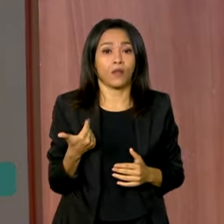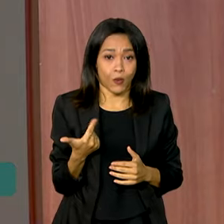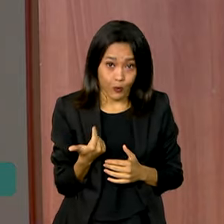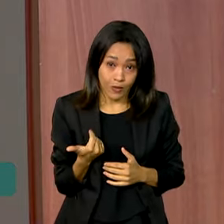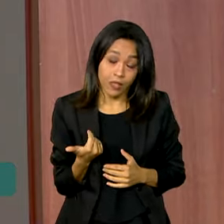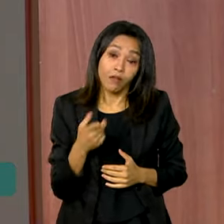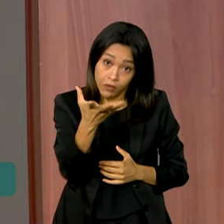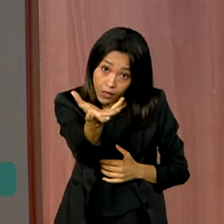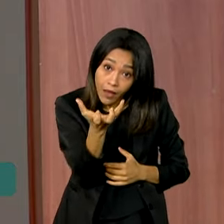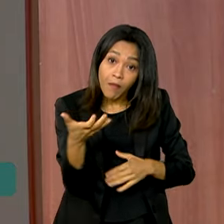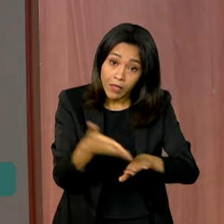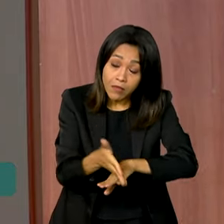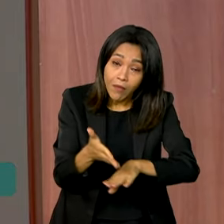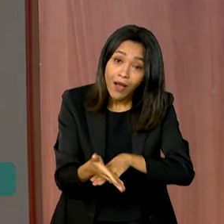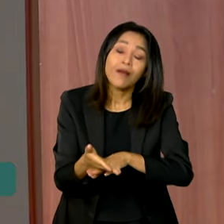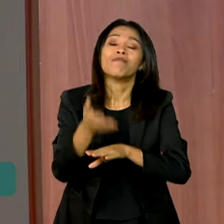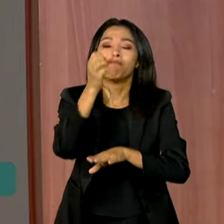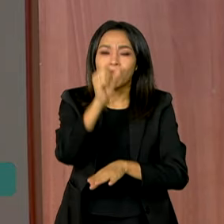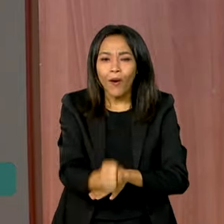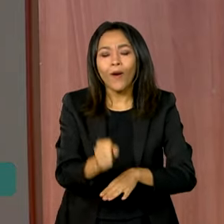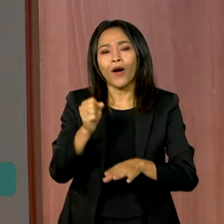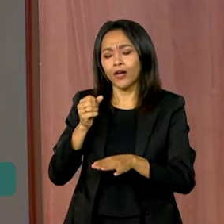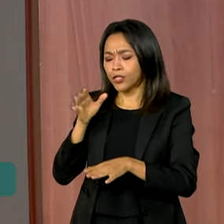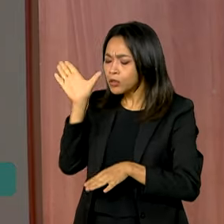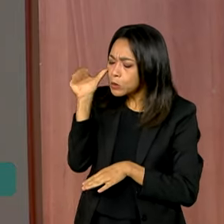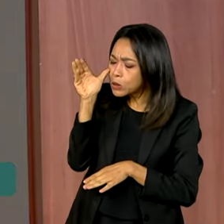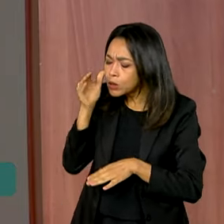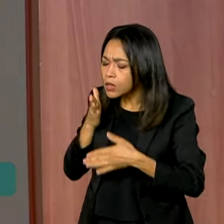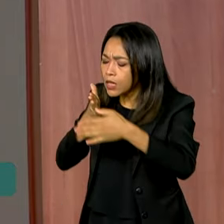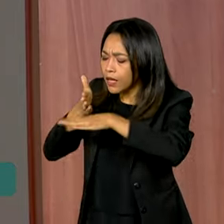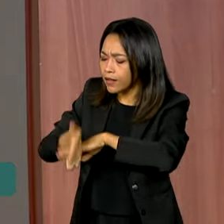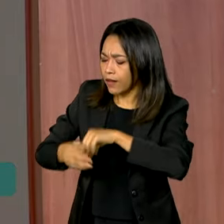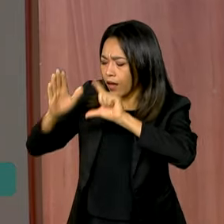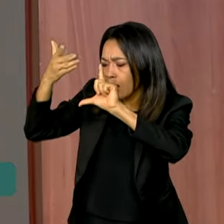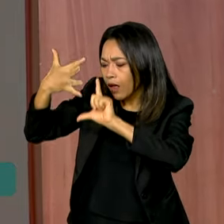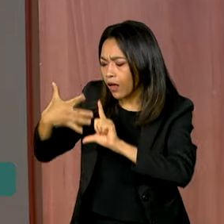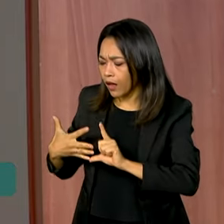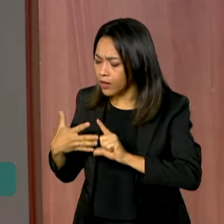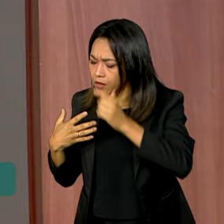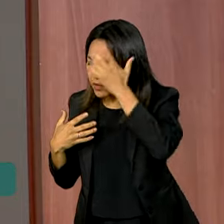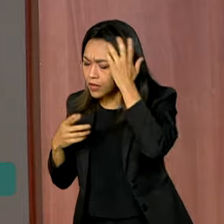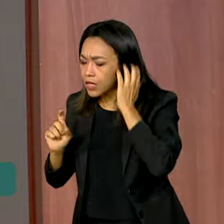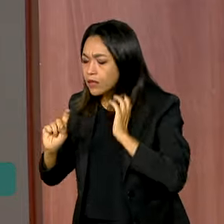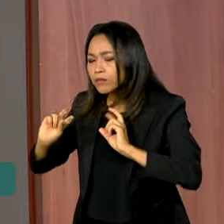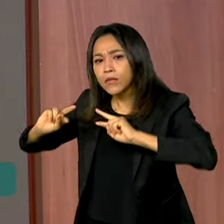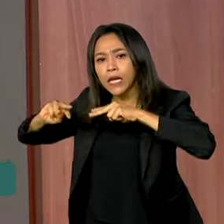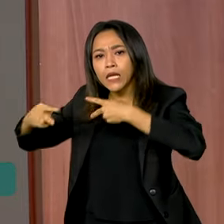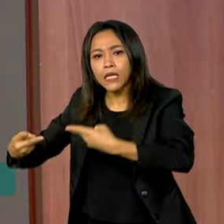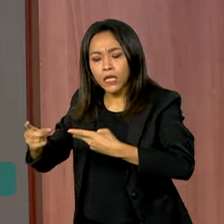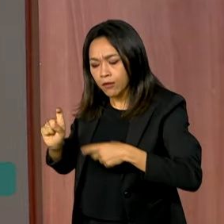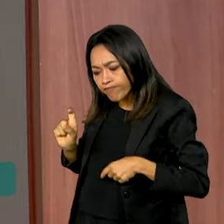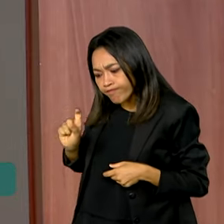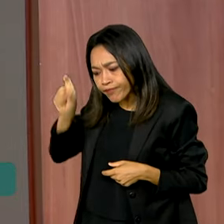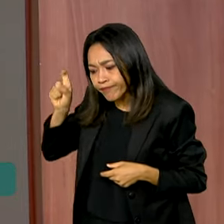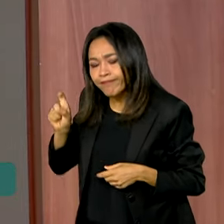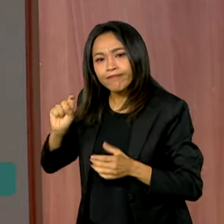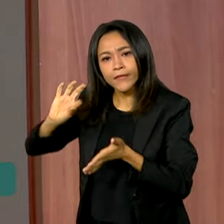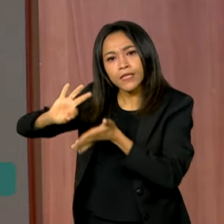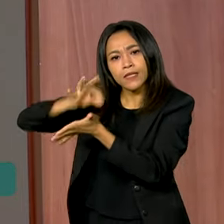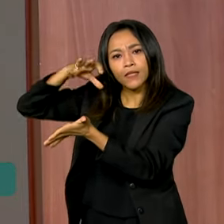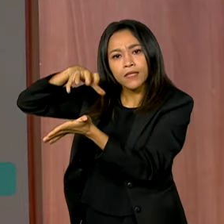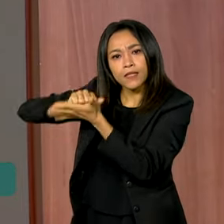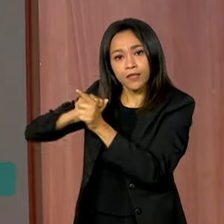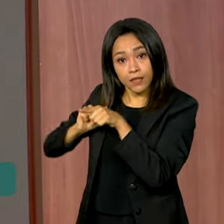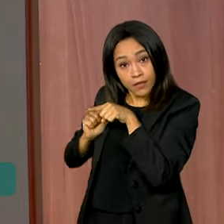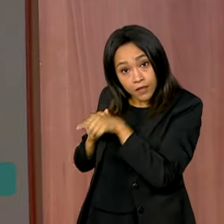já se credenciar antecipadamente, vai lá, entre no LIC, faça o seu credenciamento